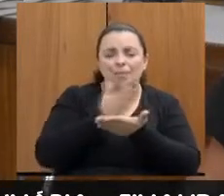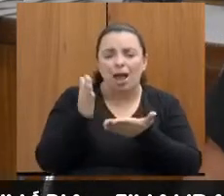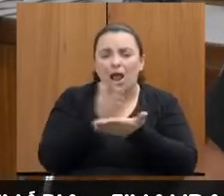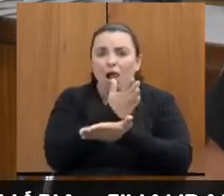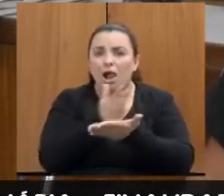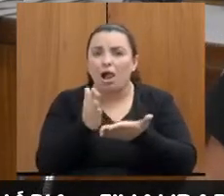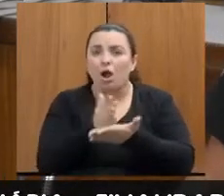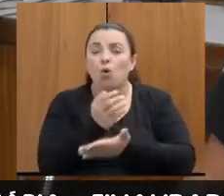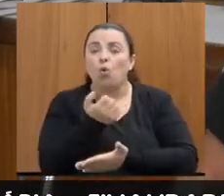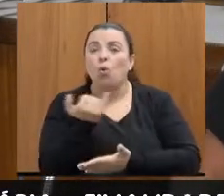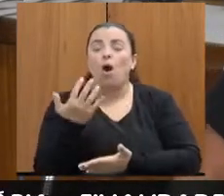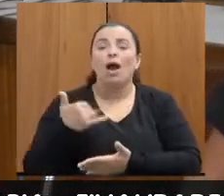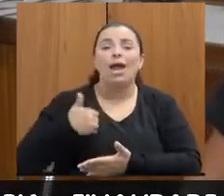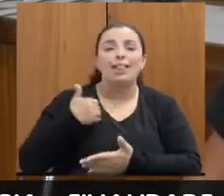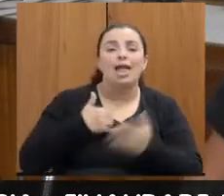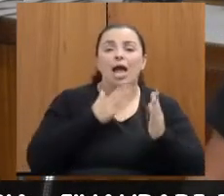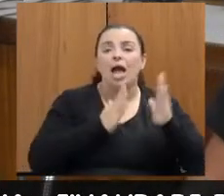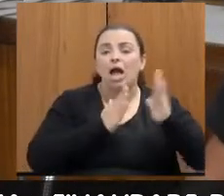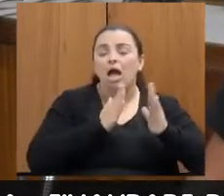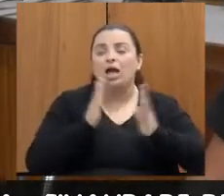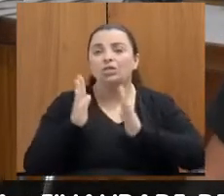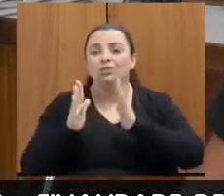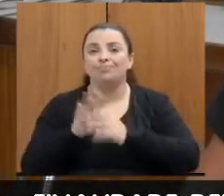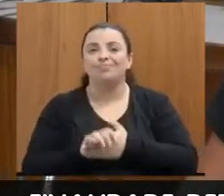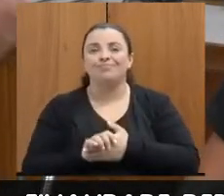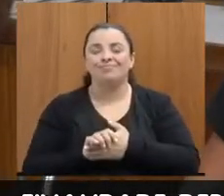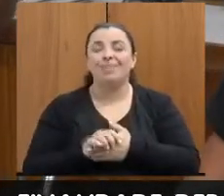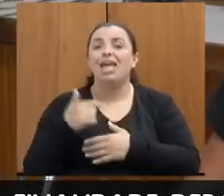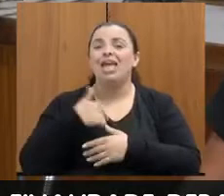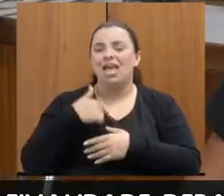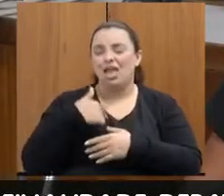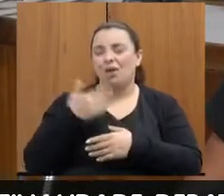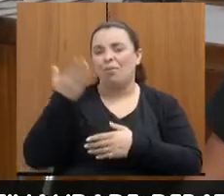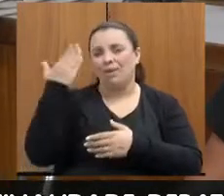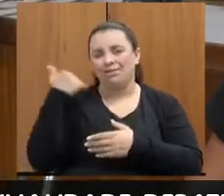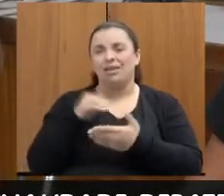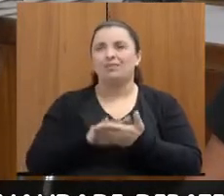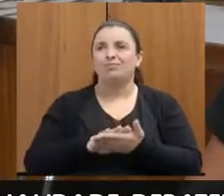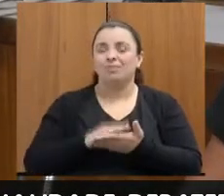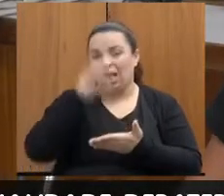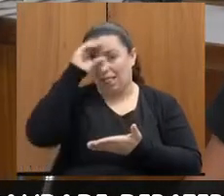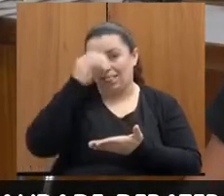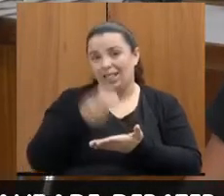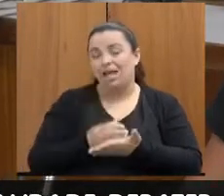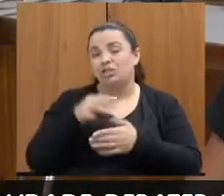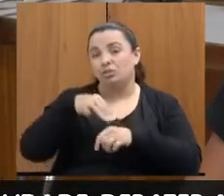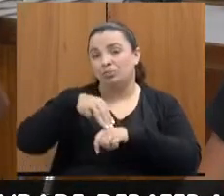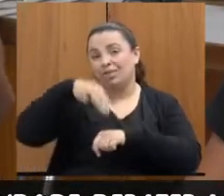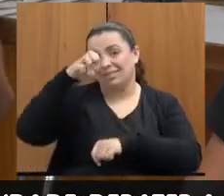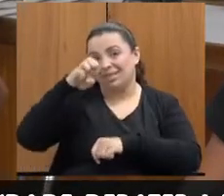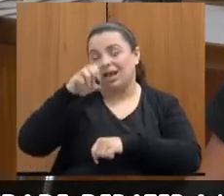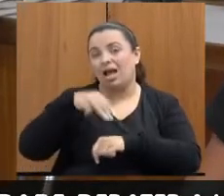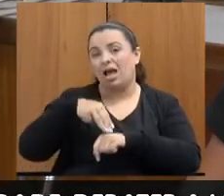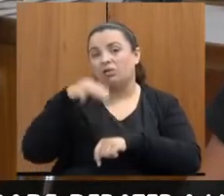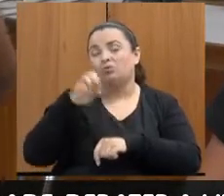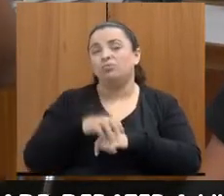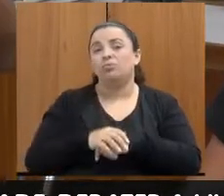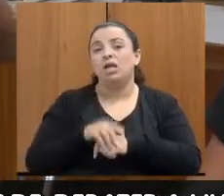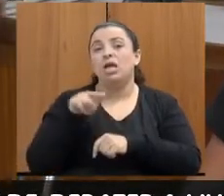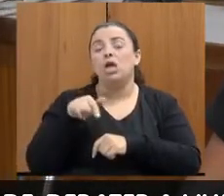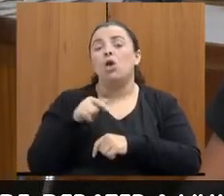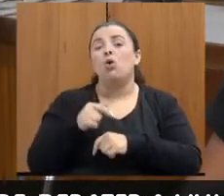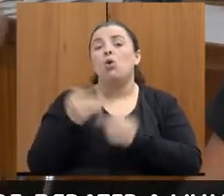defendi a minha tese de mestrado, então eu acabei fazendo uma pesquisa na própria delegacia. e o meu comparativo foi a base de Redis